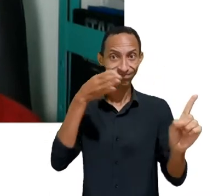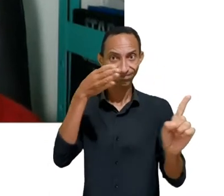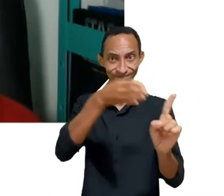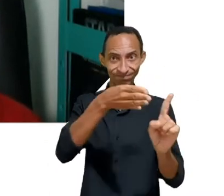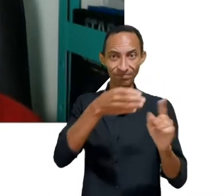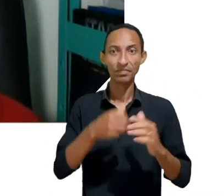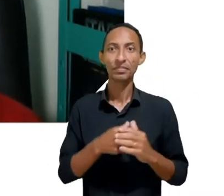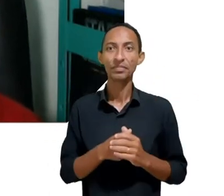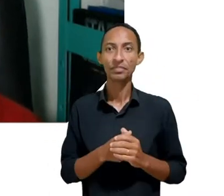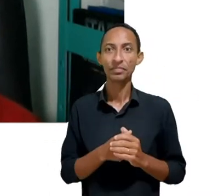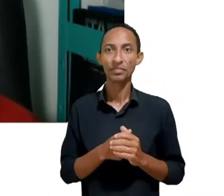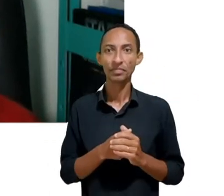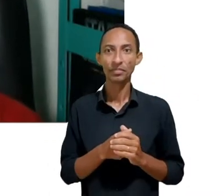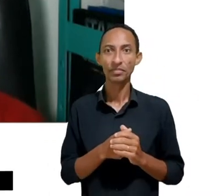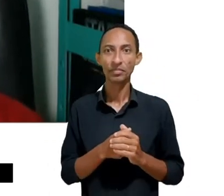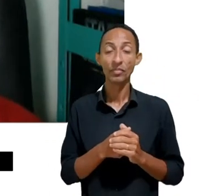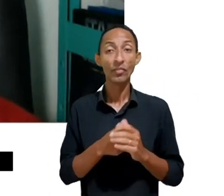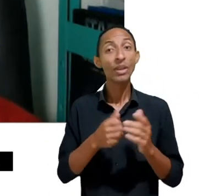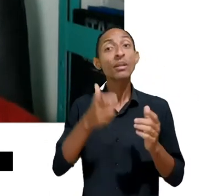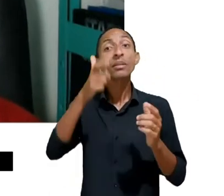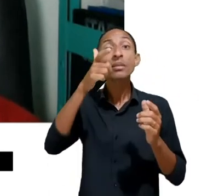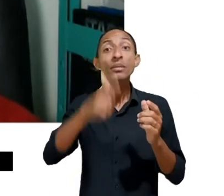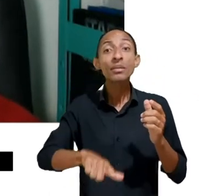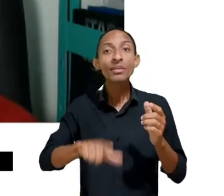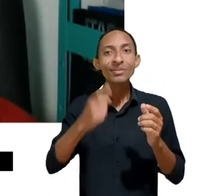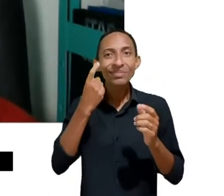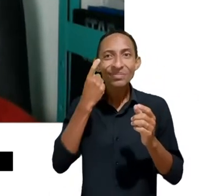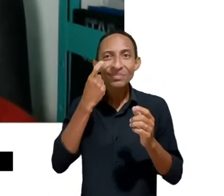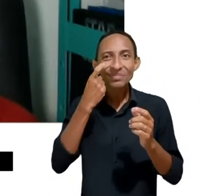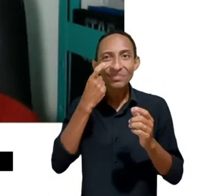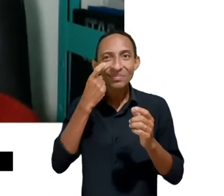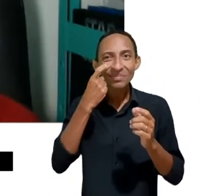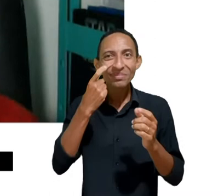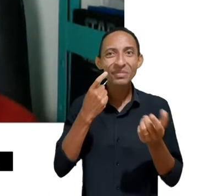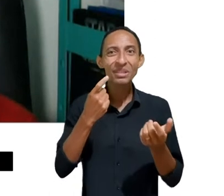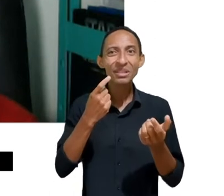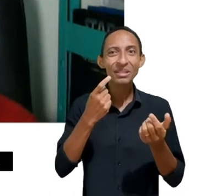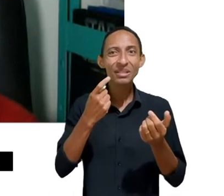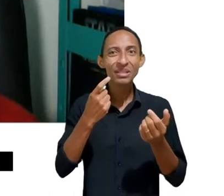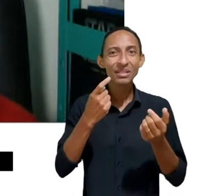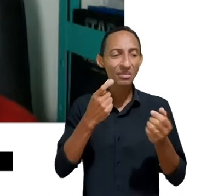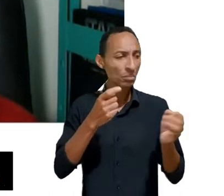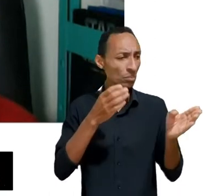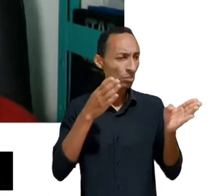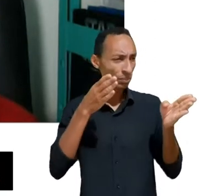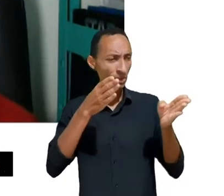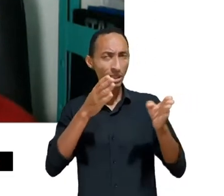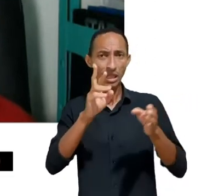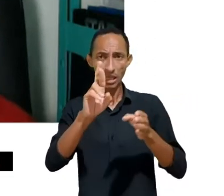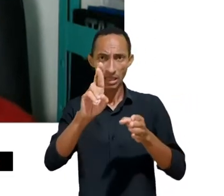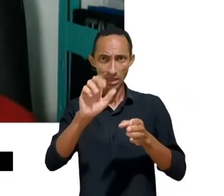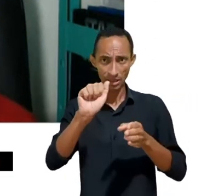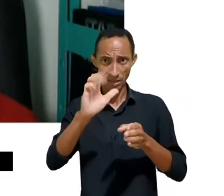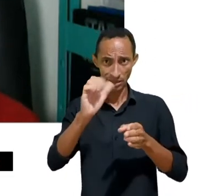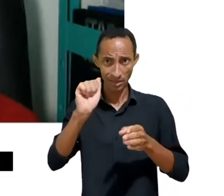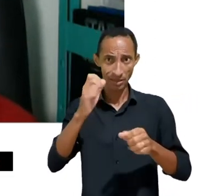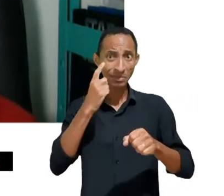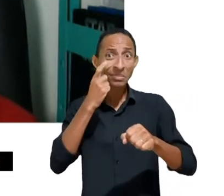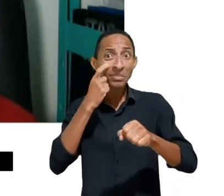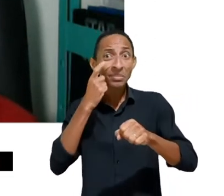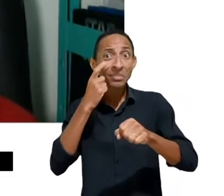gente acaba tendo alguns recortes com detrimento, particularmente, de pessoas não brancas,